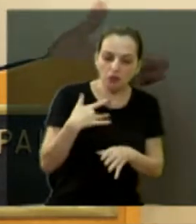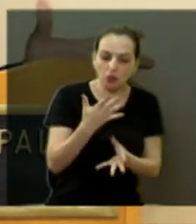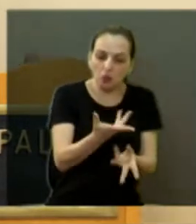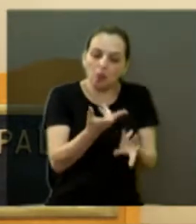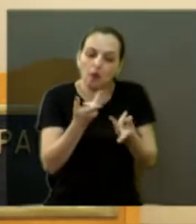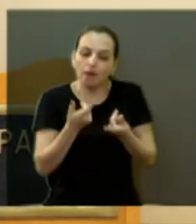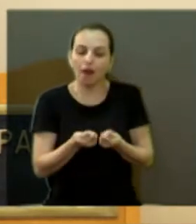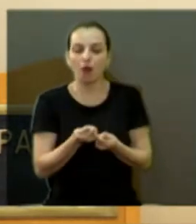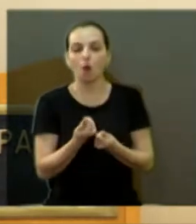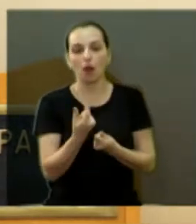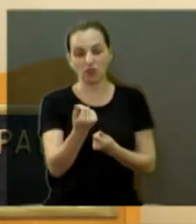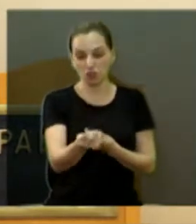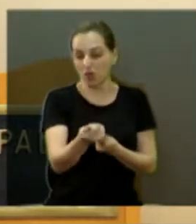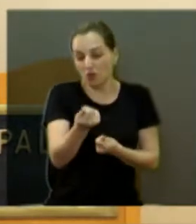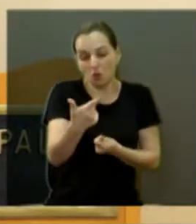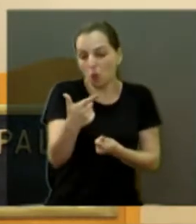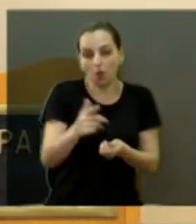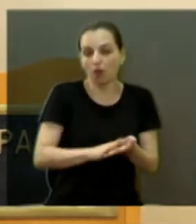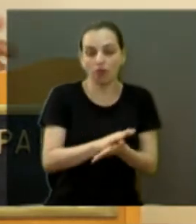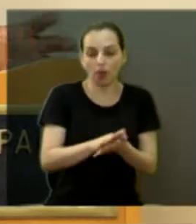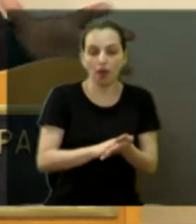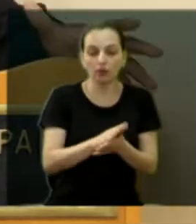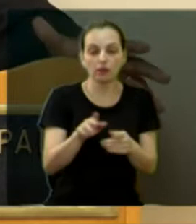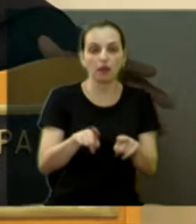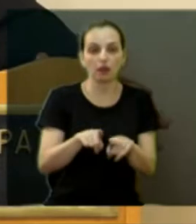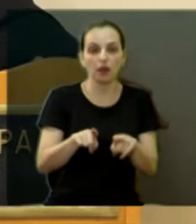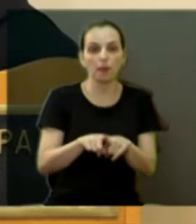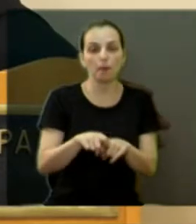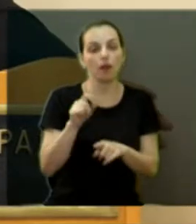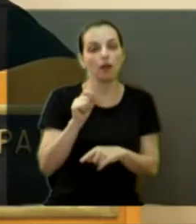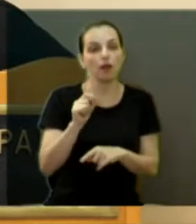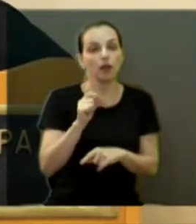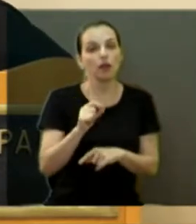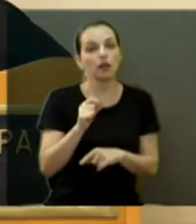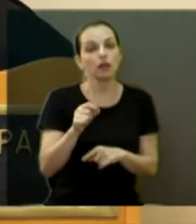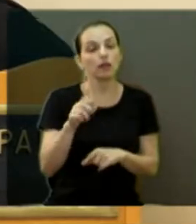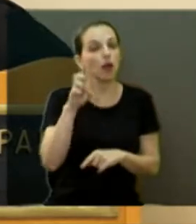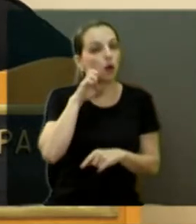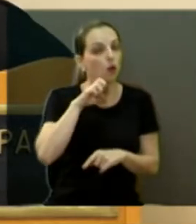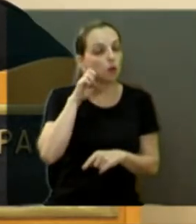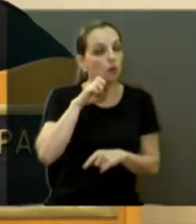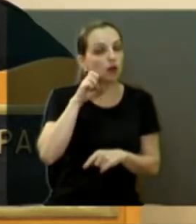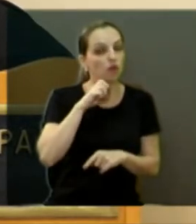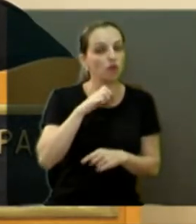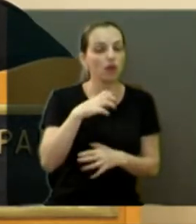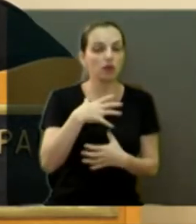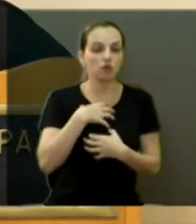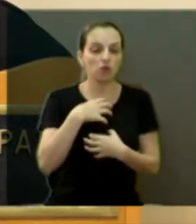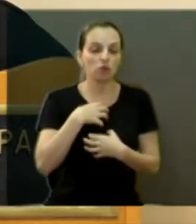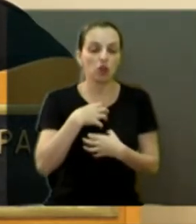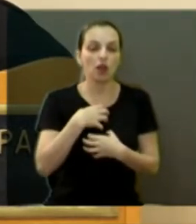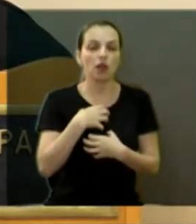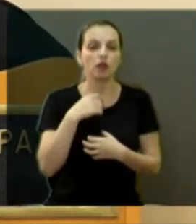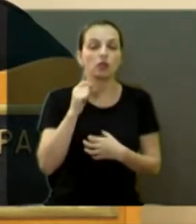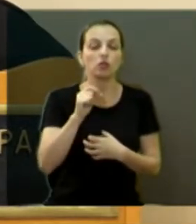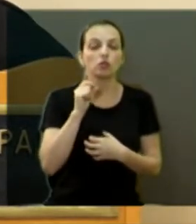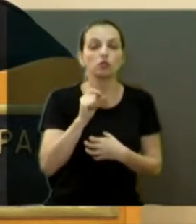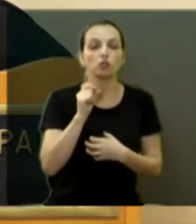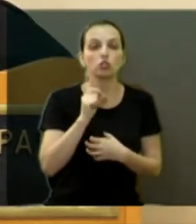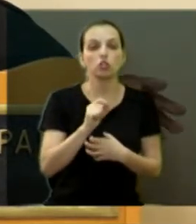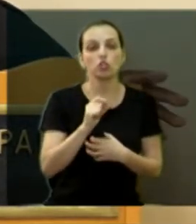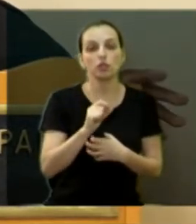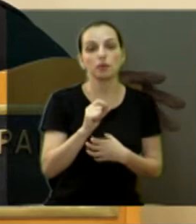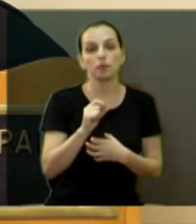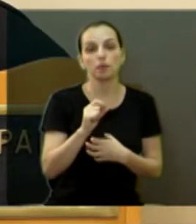para buscar esse remédio. E ele tem a sensibilidade de pegar uma moto, até a moto está ali, até eu estava perto da moto, eu tenho uma foto ali,